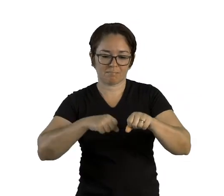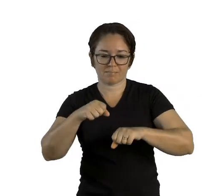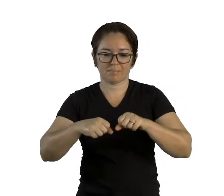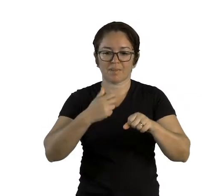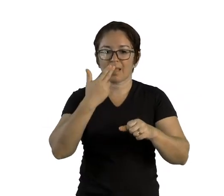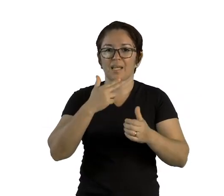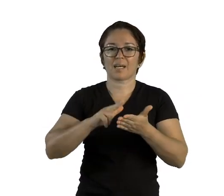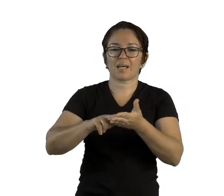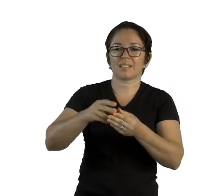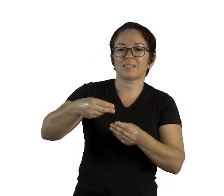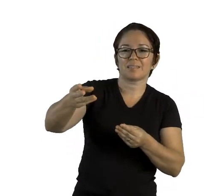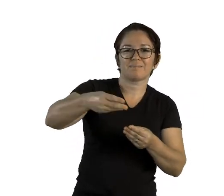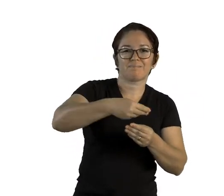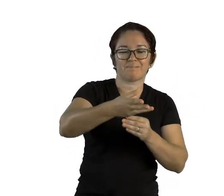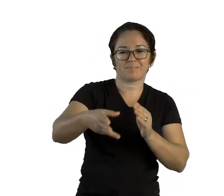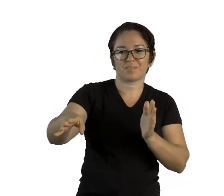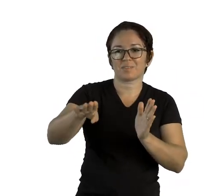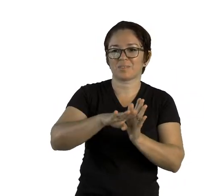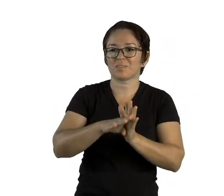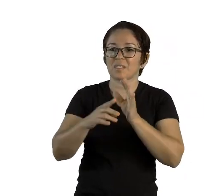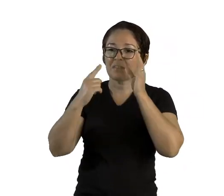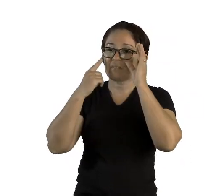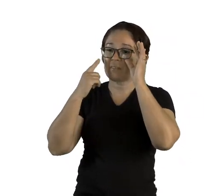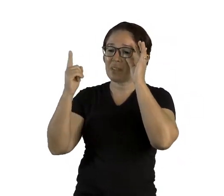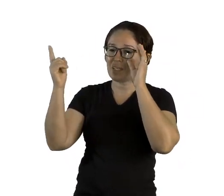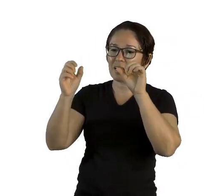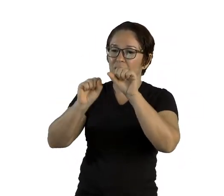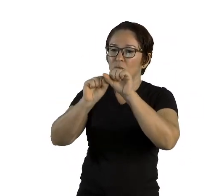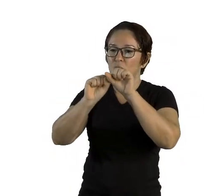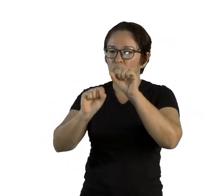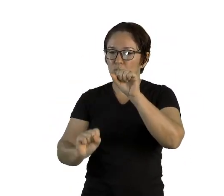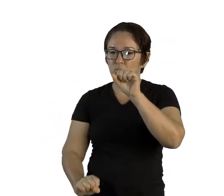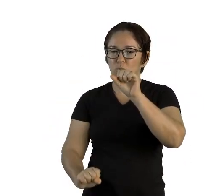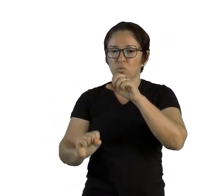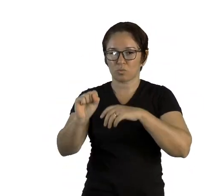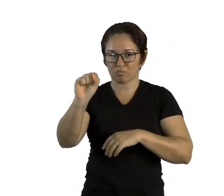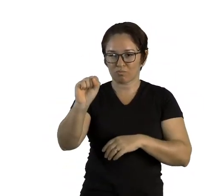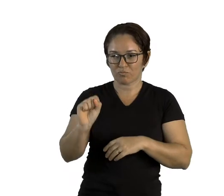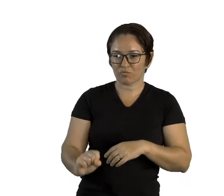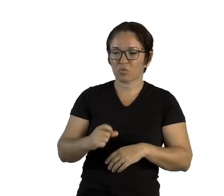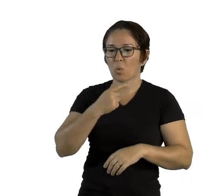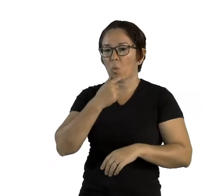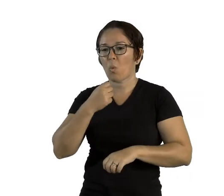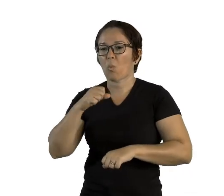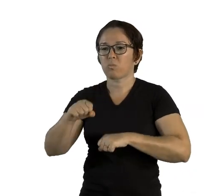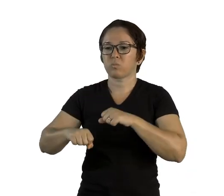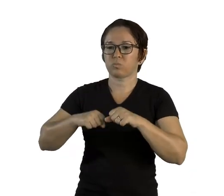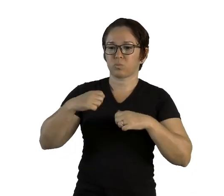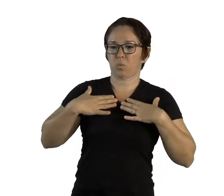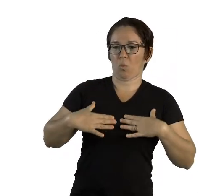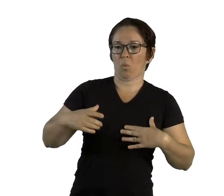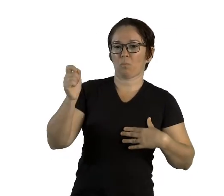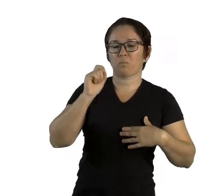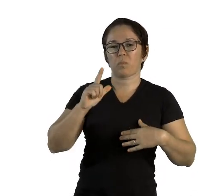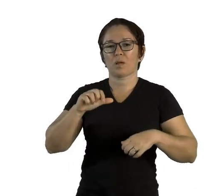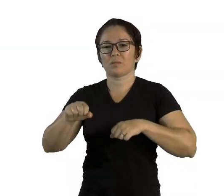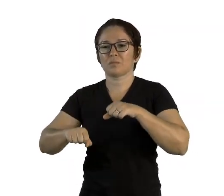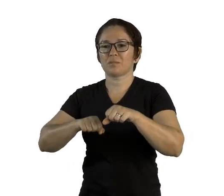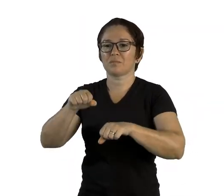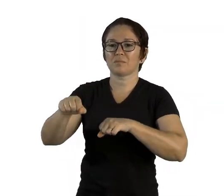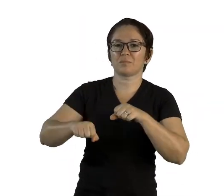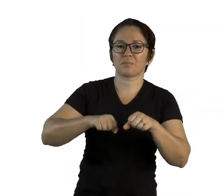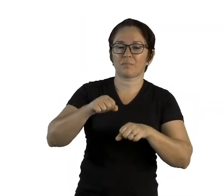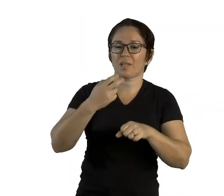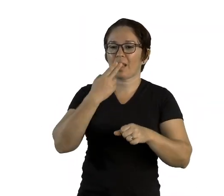estrada, alguém vem vindo do sul. É o carteiro da comarca em seu uniforme azul, trazendo uma carta